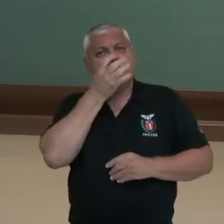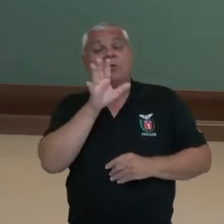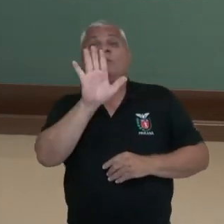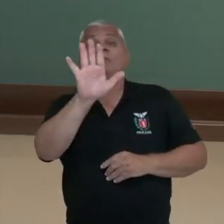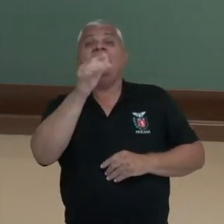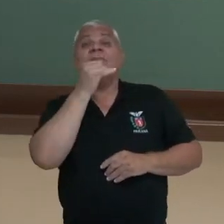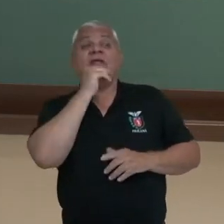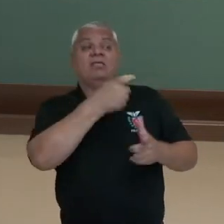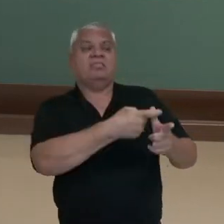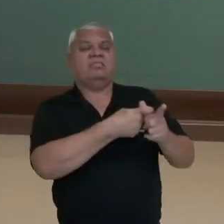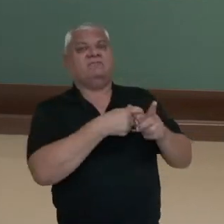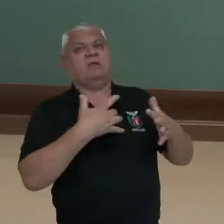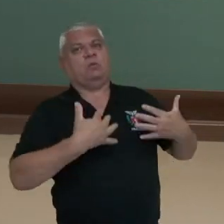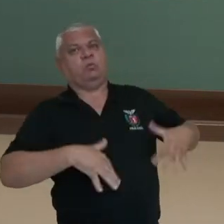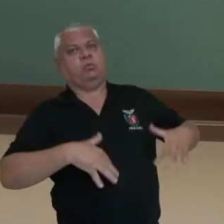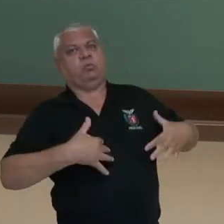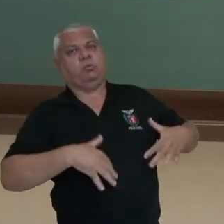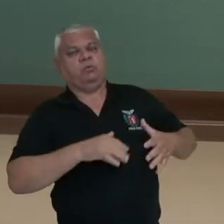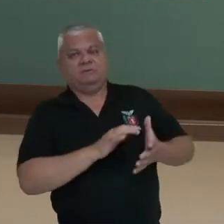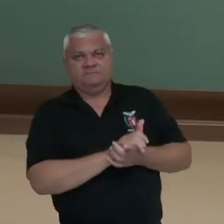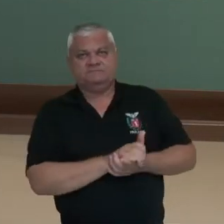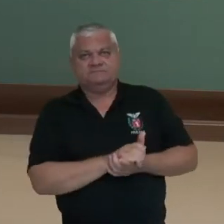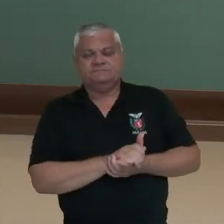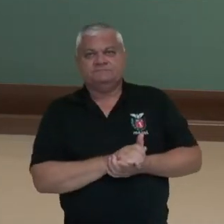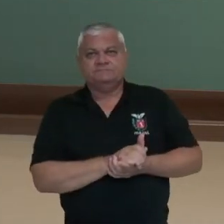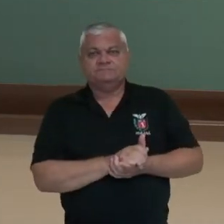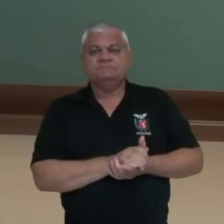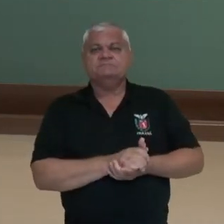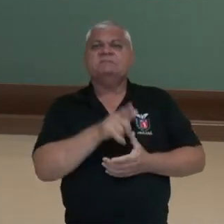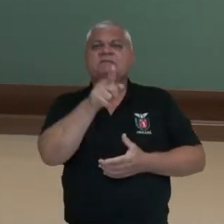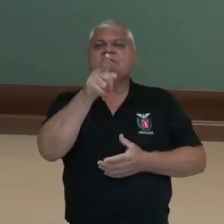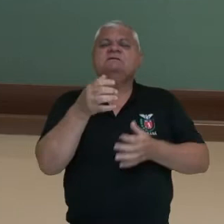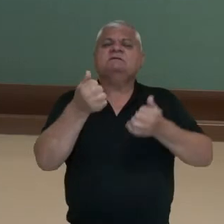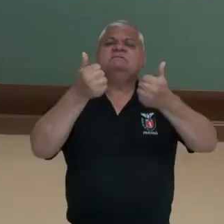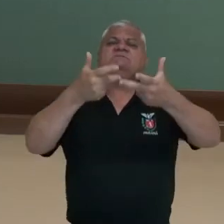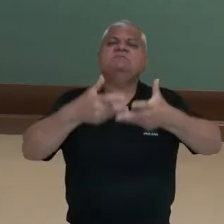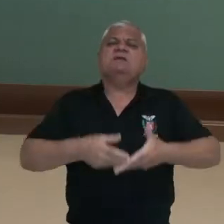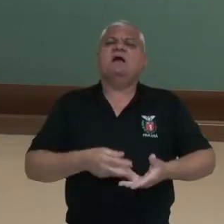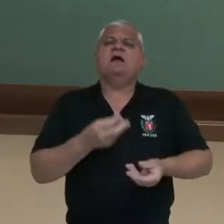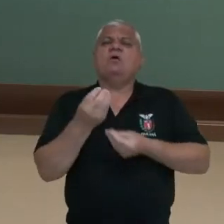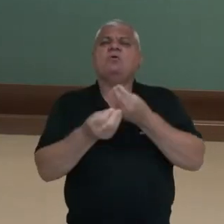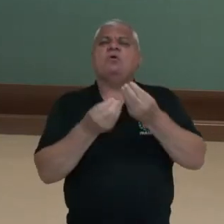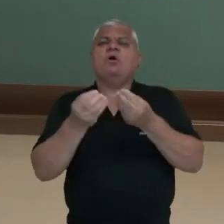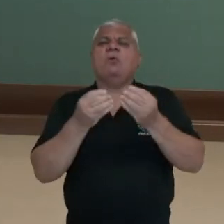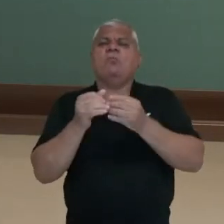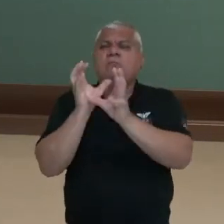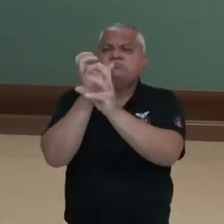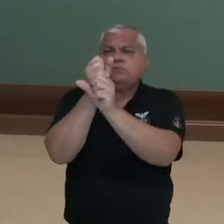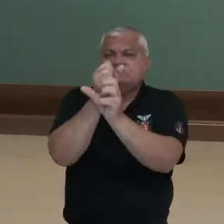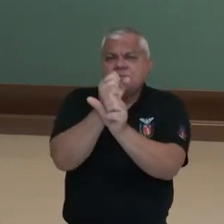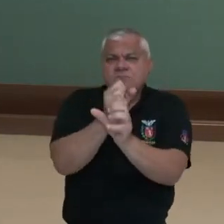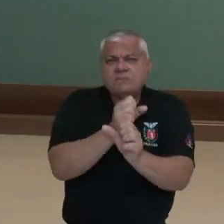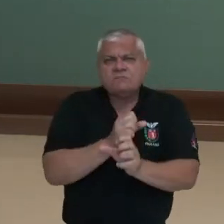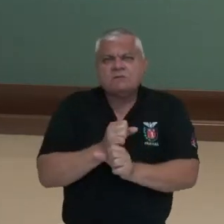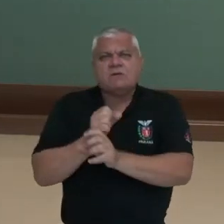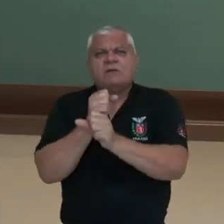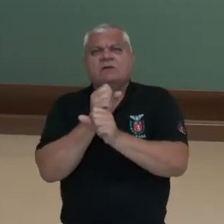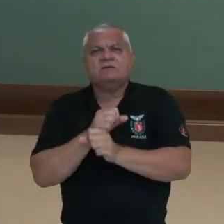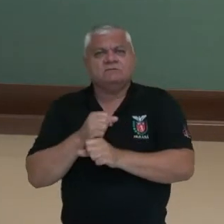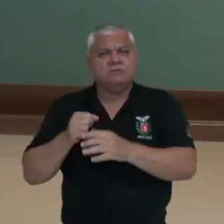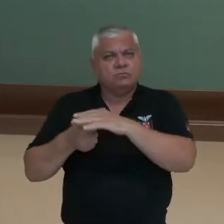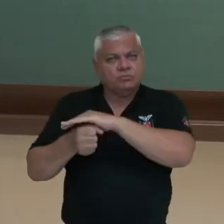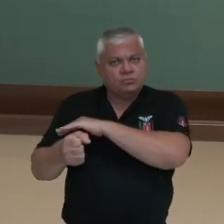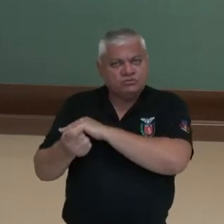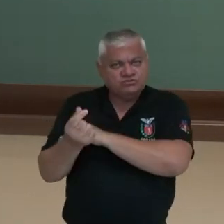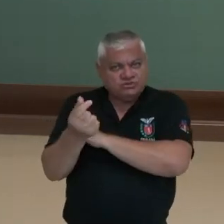com dívida já não vai ser tão interessante. Vocês sabem explicar como são feitos os cálculos dos nossos investimentos? Vamos lá,